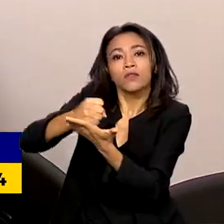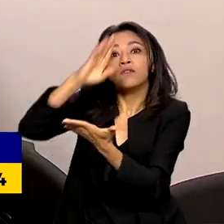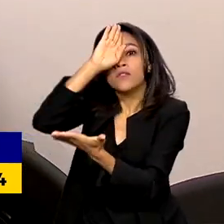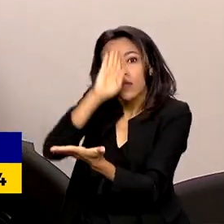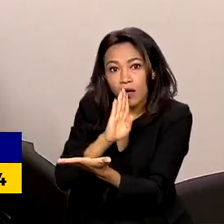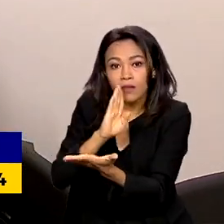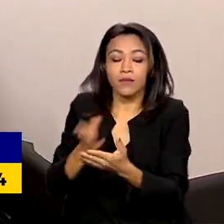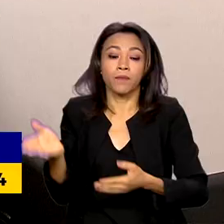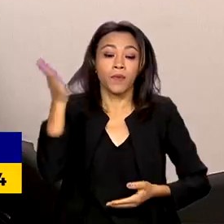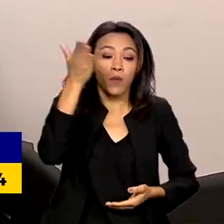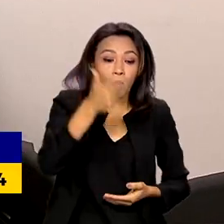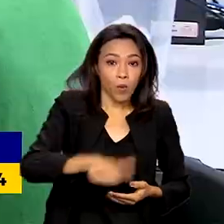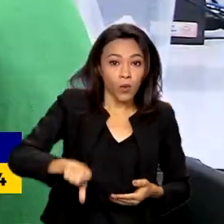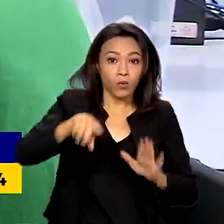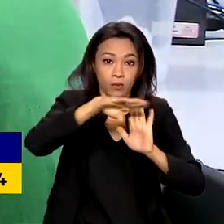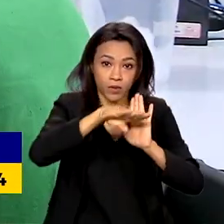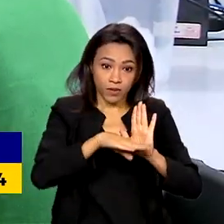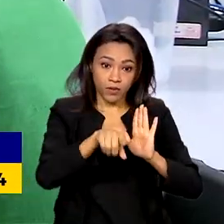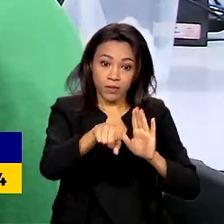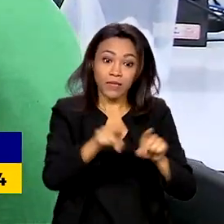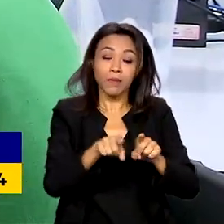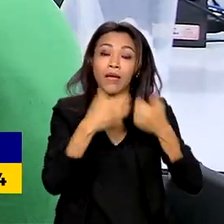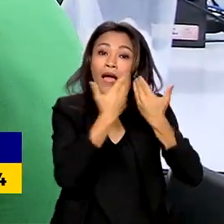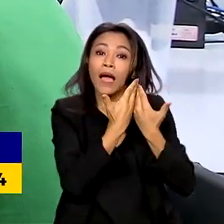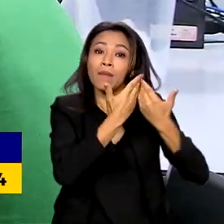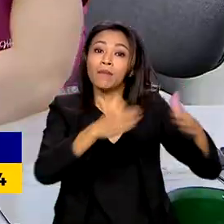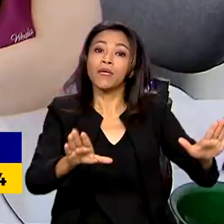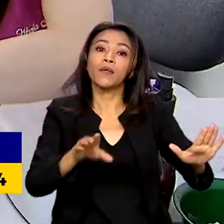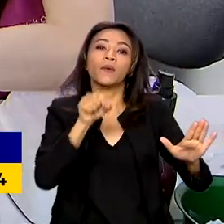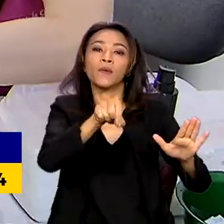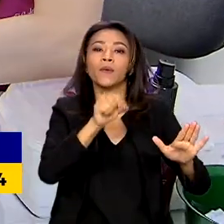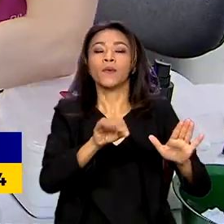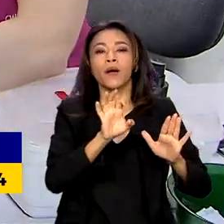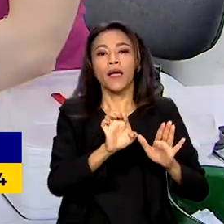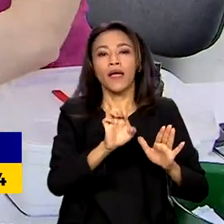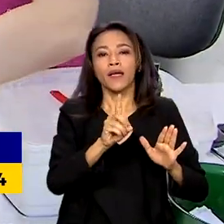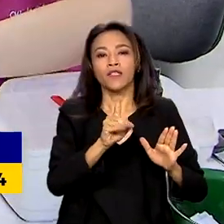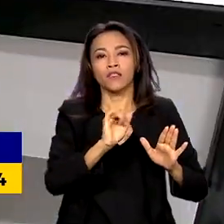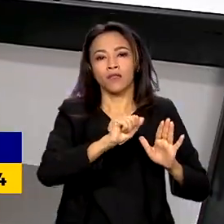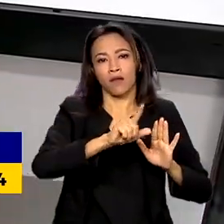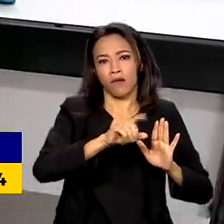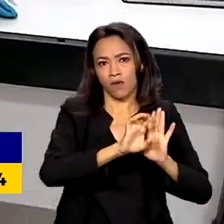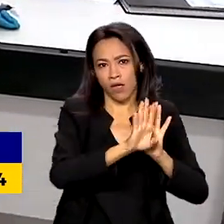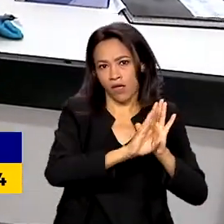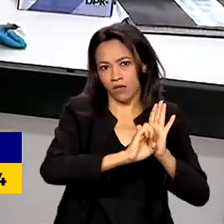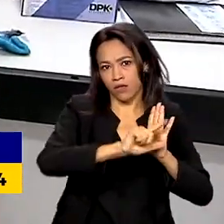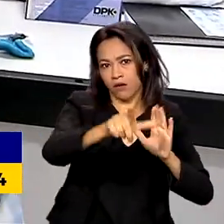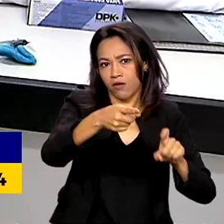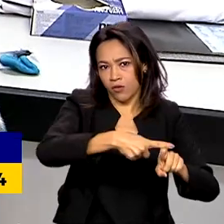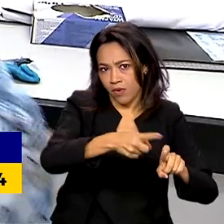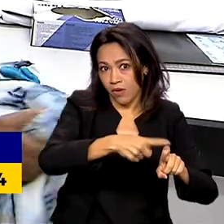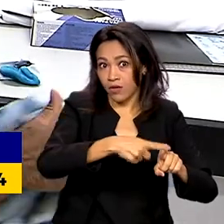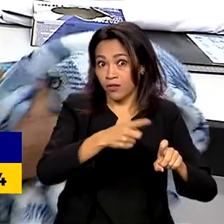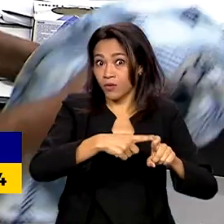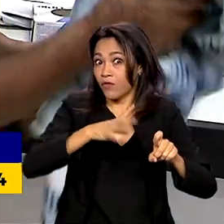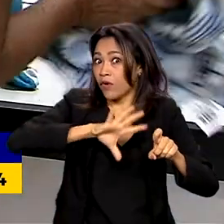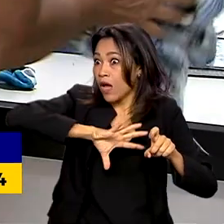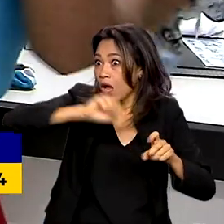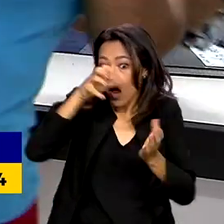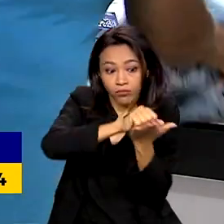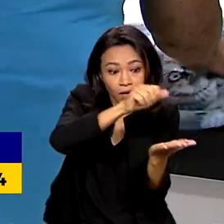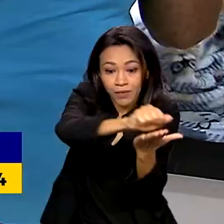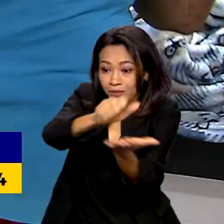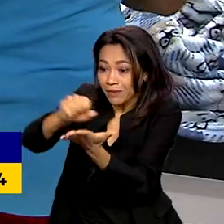Mais Médicos abriu o primeiro edital, com quase 6 mil vagas e recorde de inscritos. Os